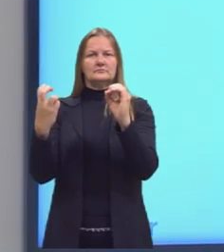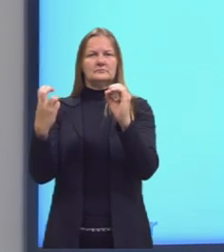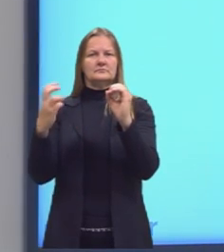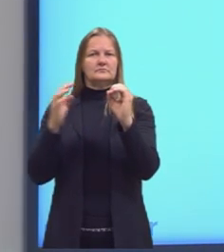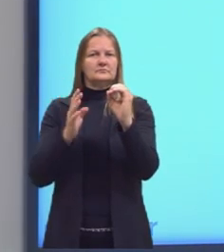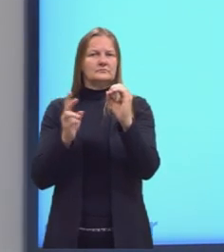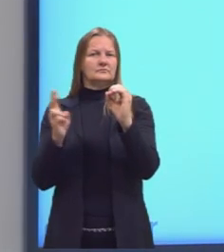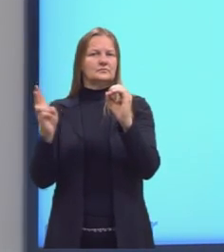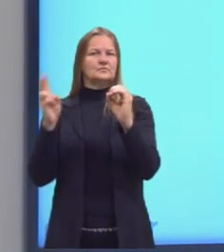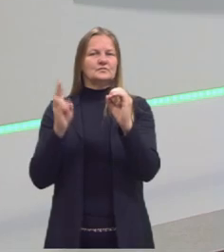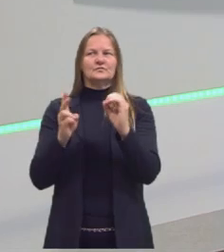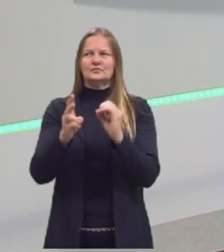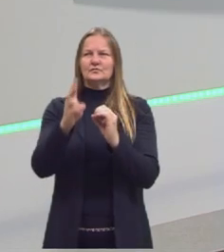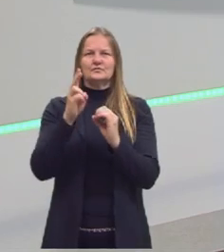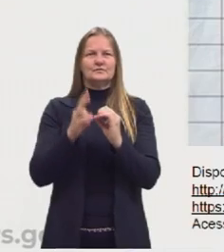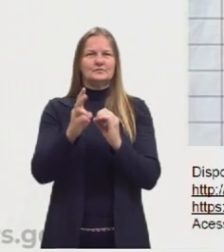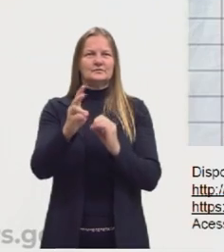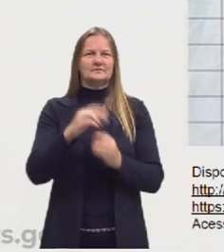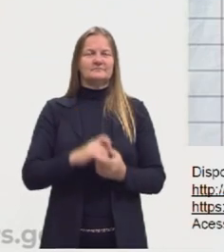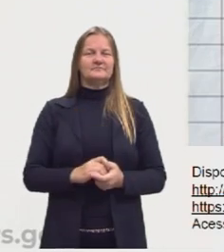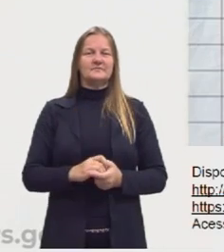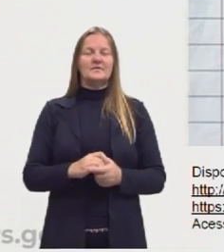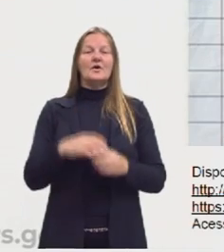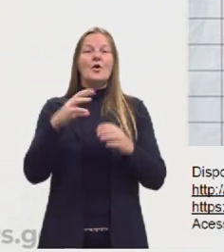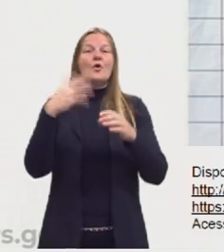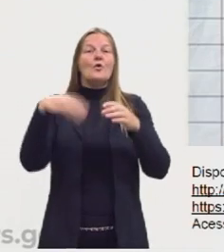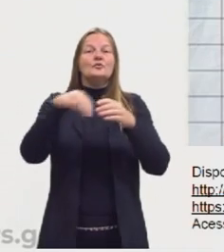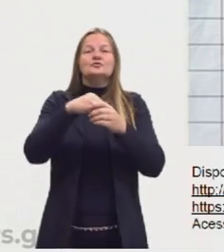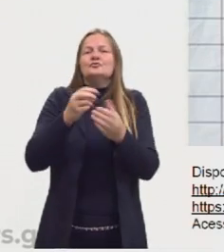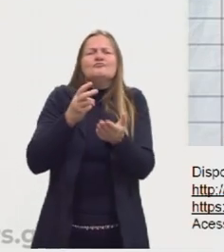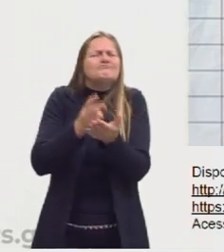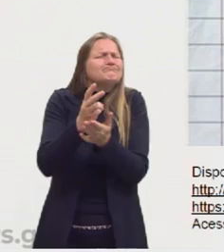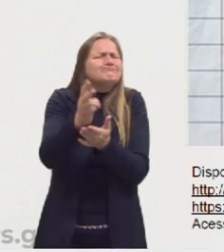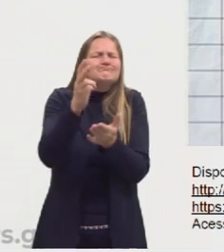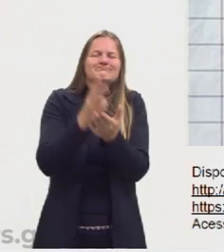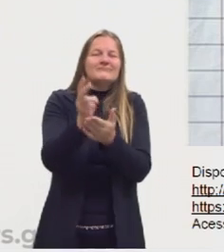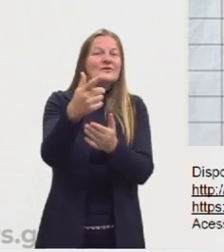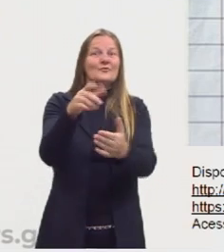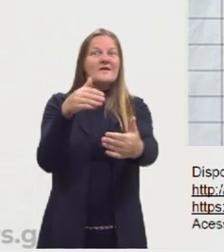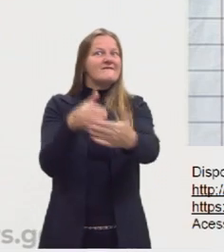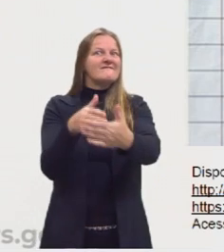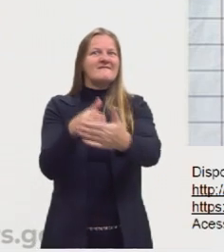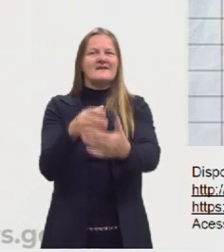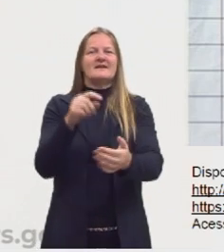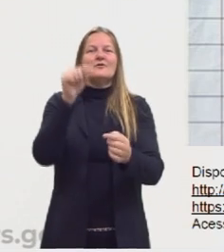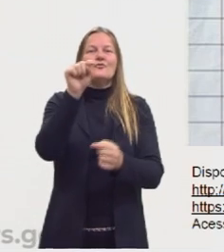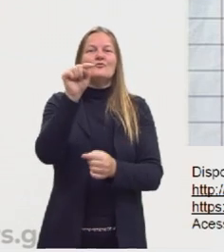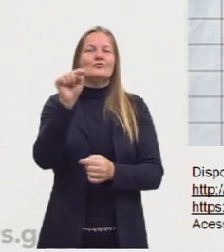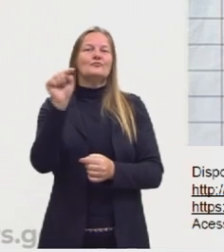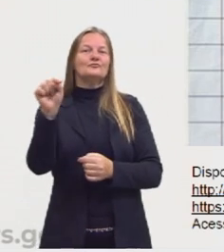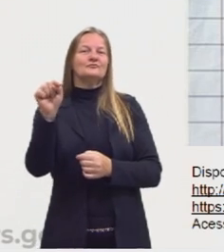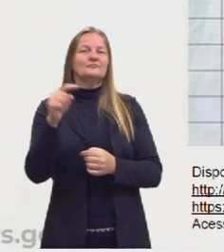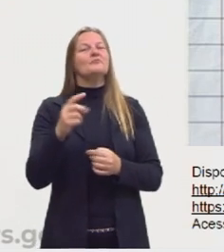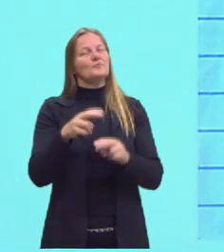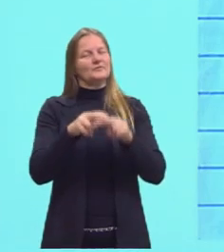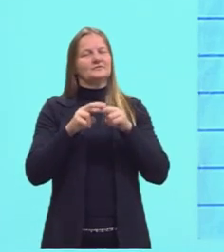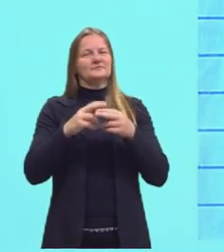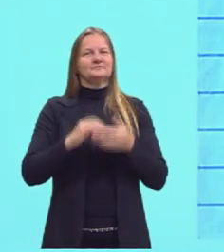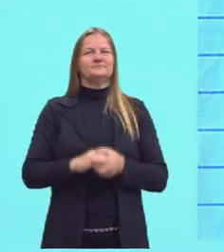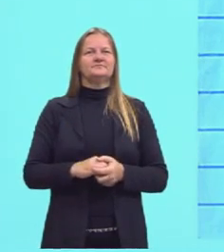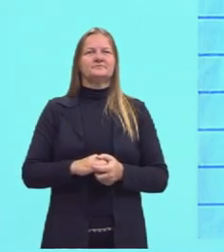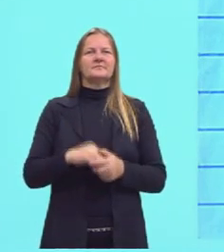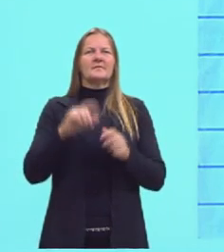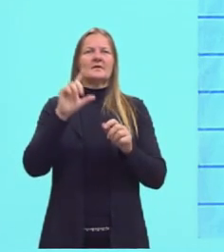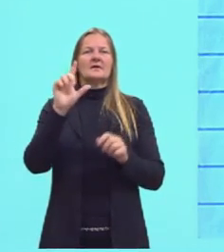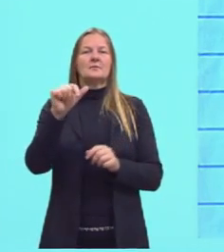quatro e assim por diante. Ele é um conjunto infinito, por isso tem os três pontinhos ali no final. Depois nós temos